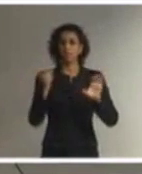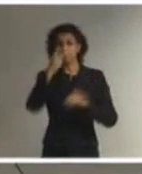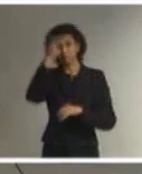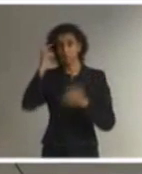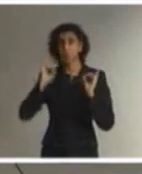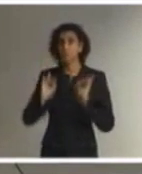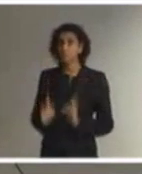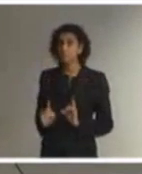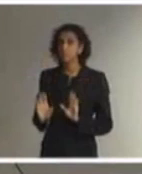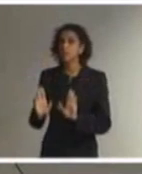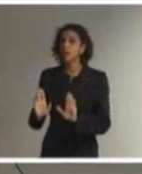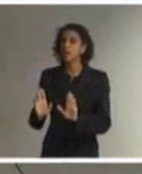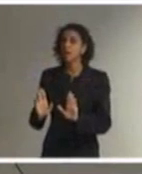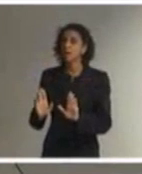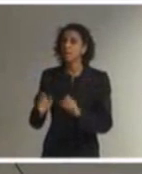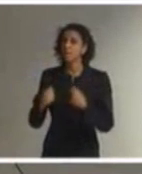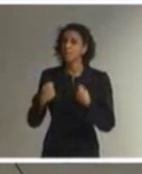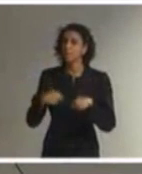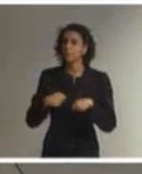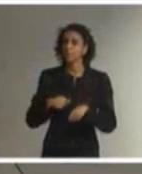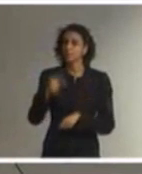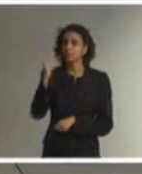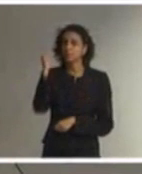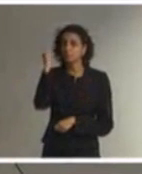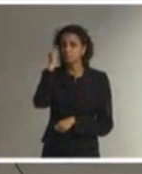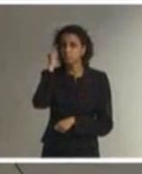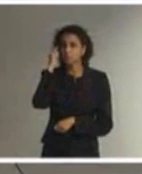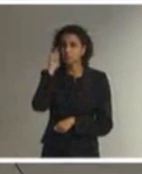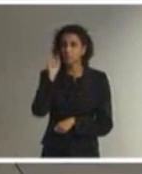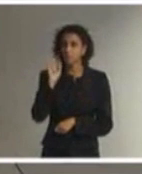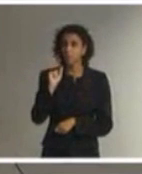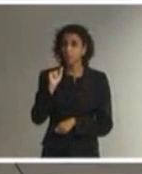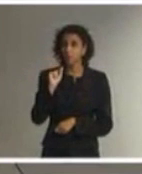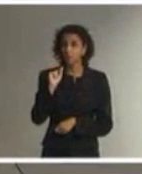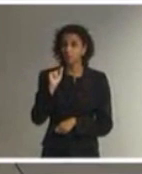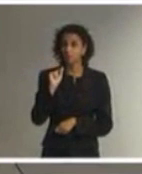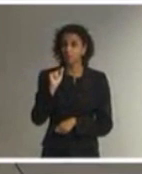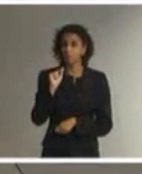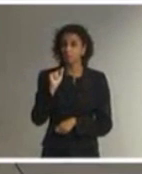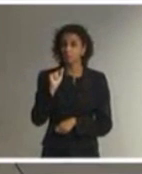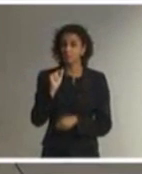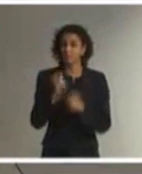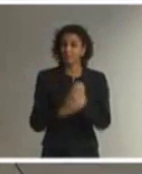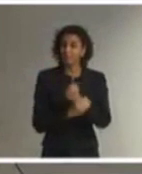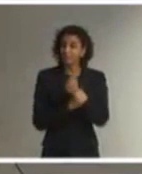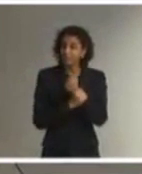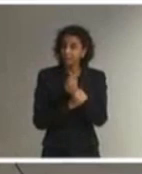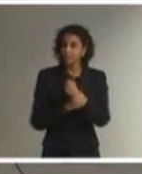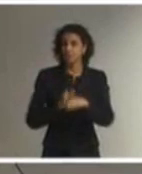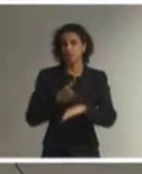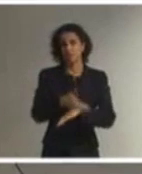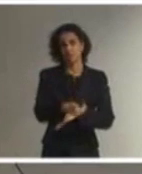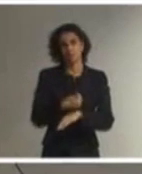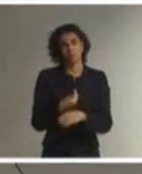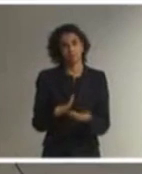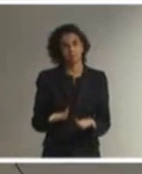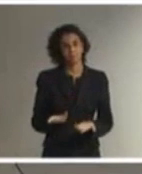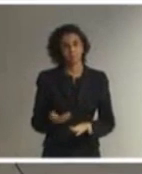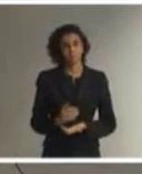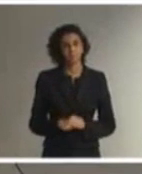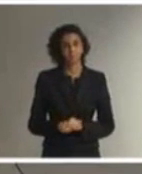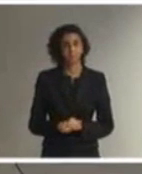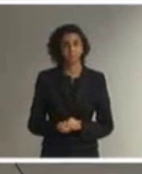deficiência, necessariamente, está embutido aí a garantia de acessibilidade.